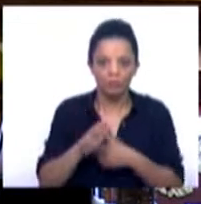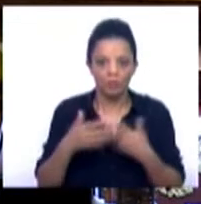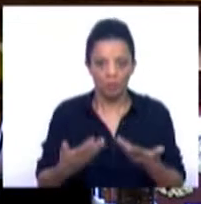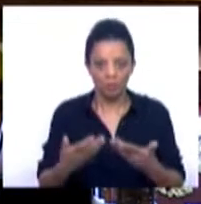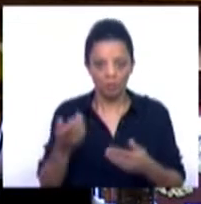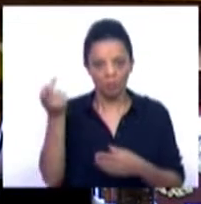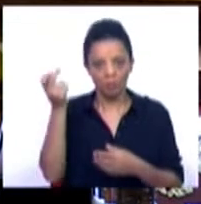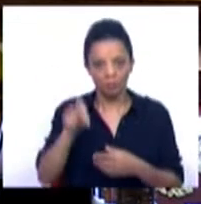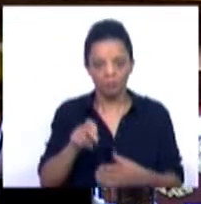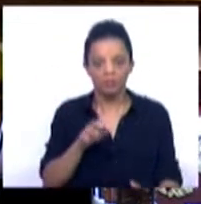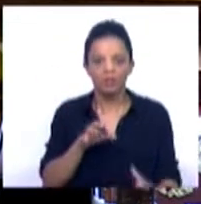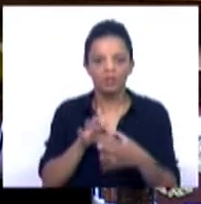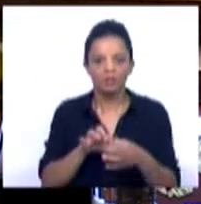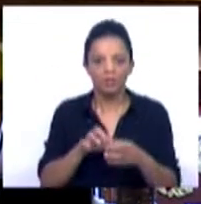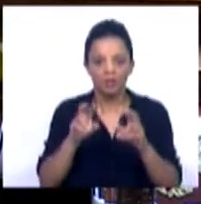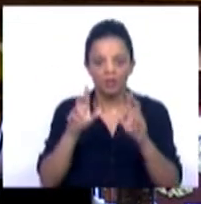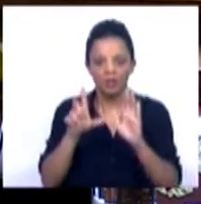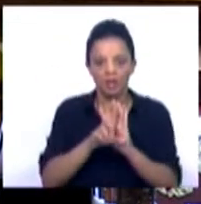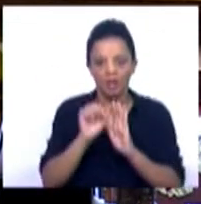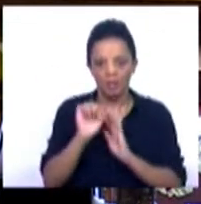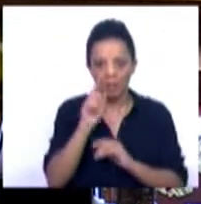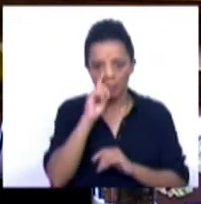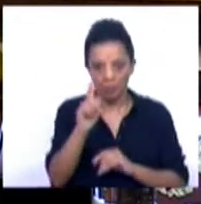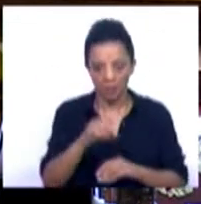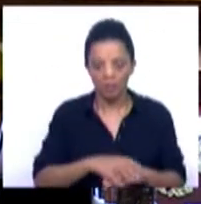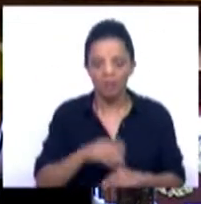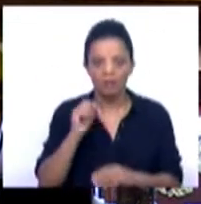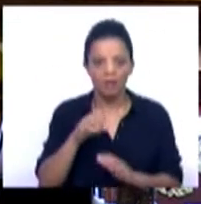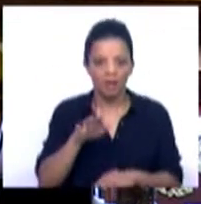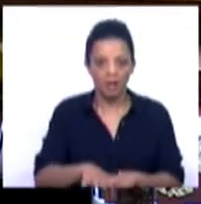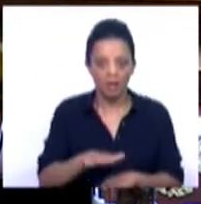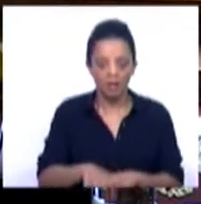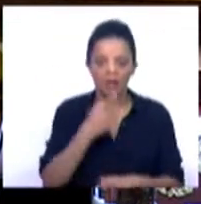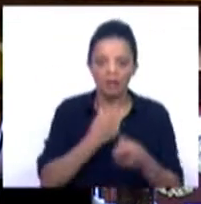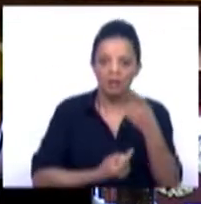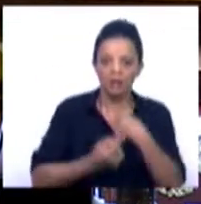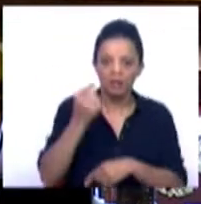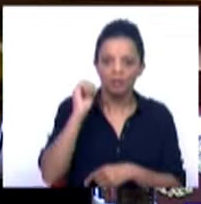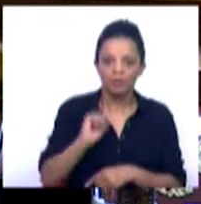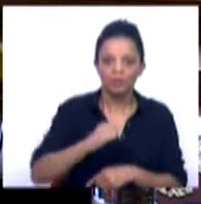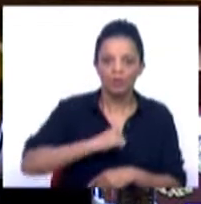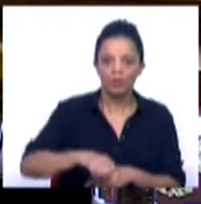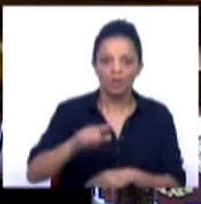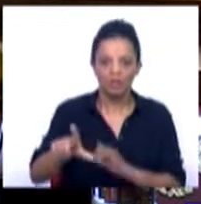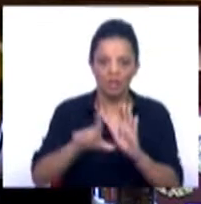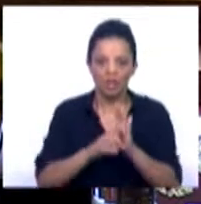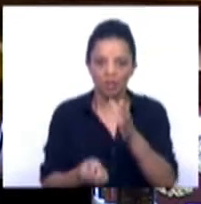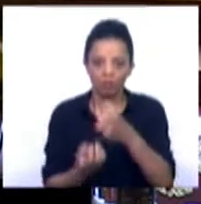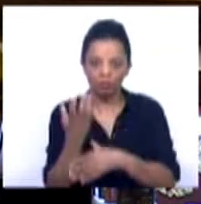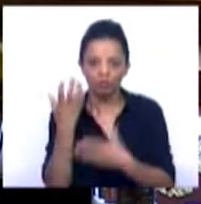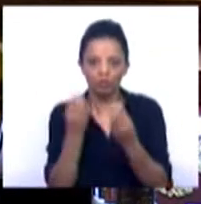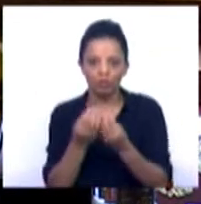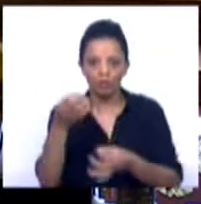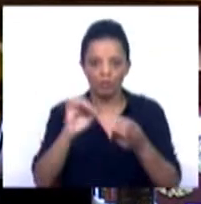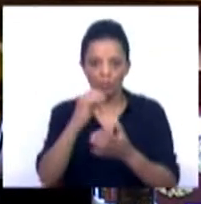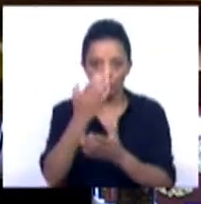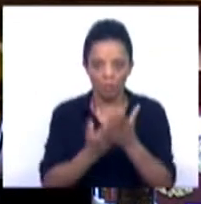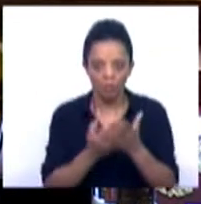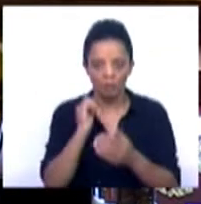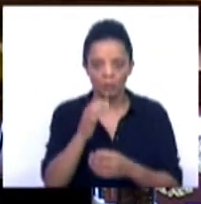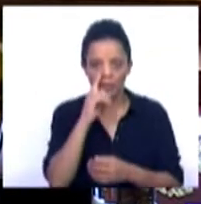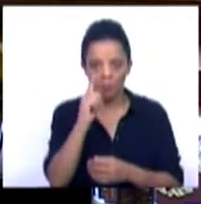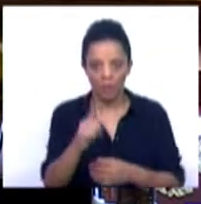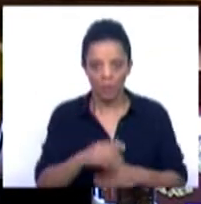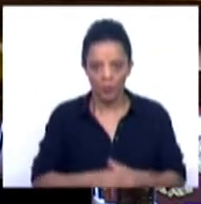aguarda agora relativamente à legislação alemã. Está também pendente uma queixa constitucional contra esta legislação junto do Tribunal Constitucional Federal